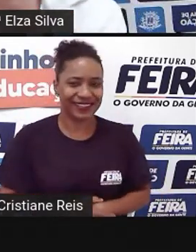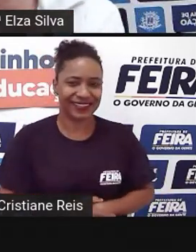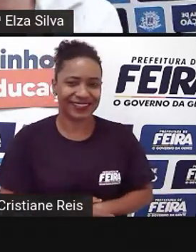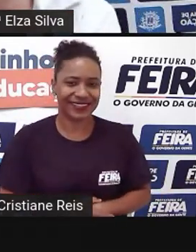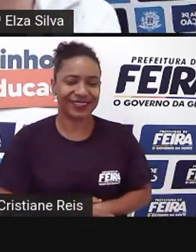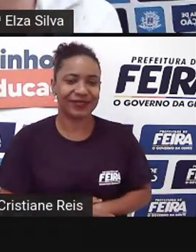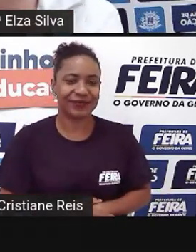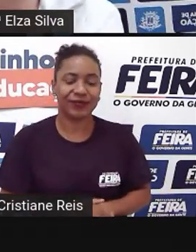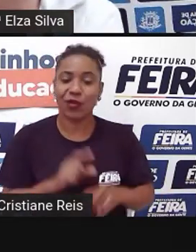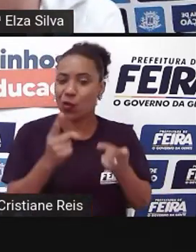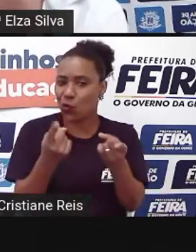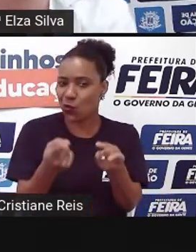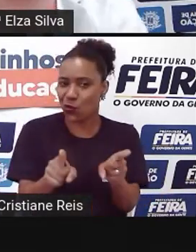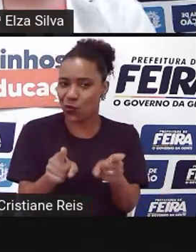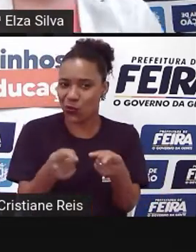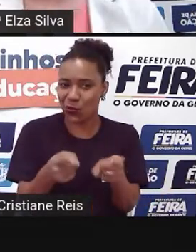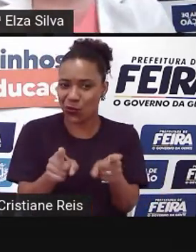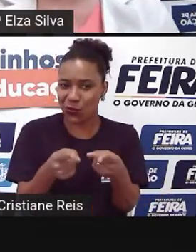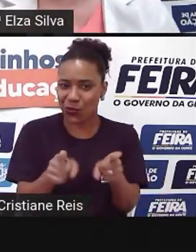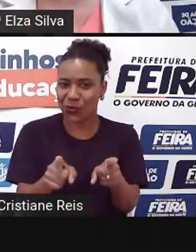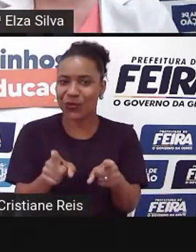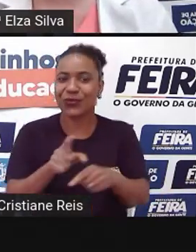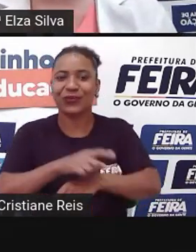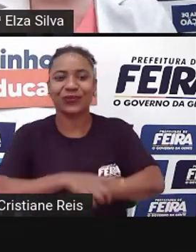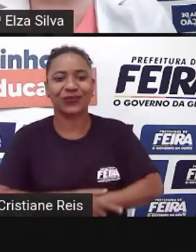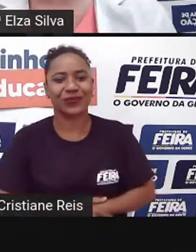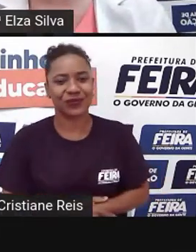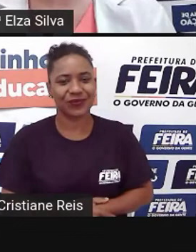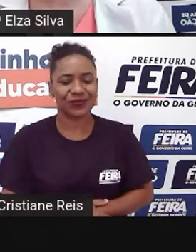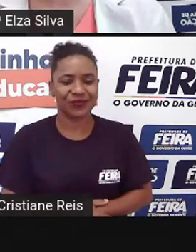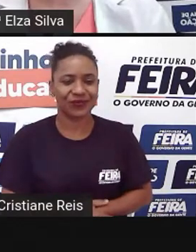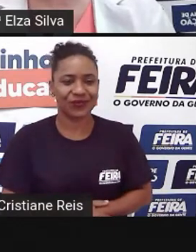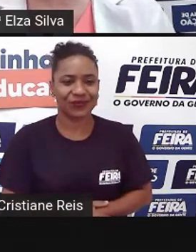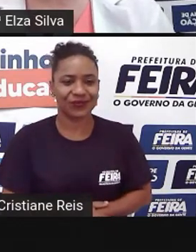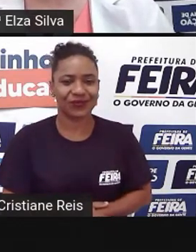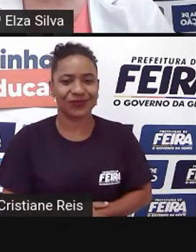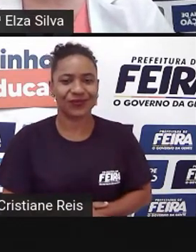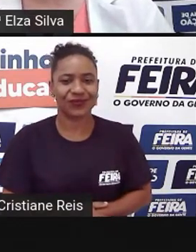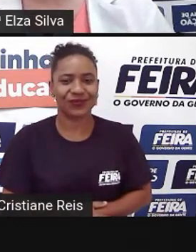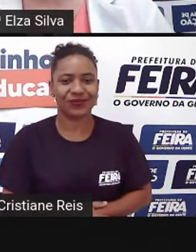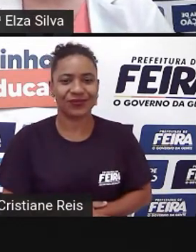barbecue Fazer um churrasco Ok Next one